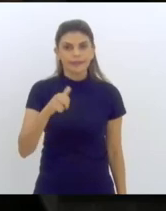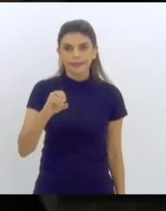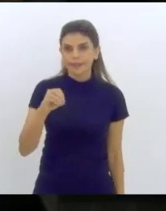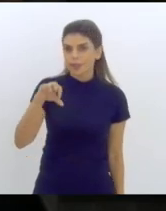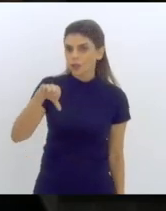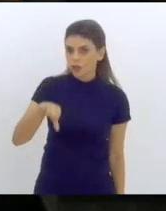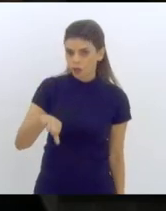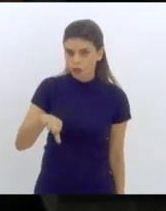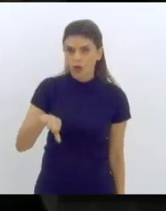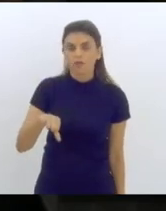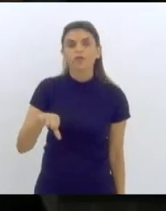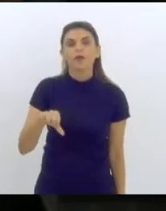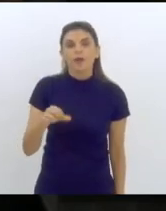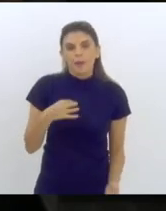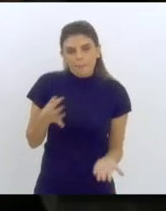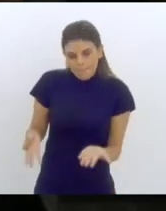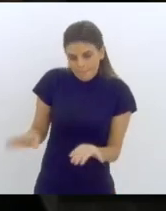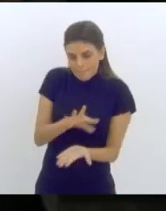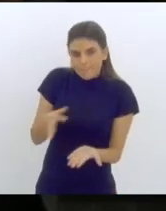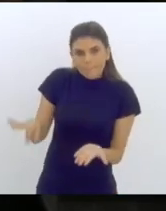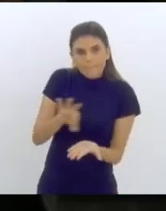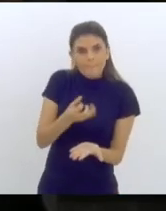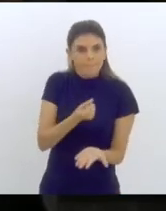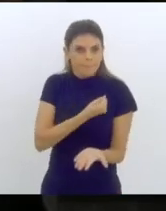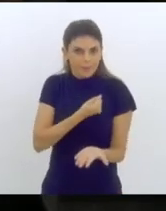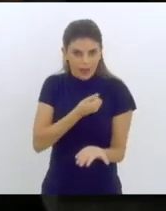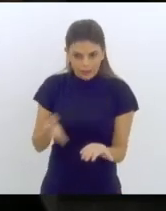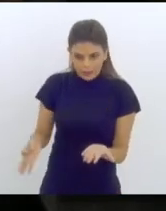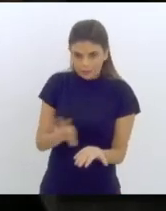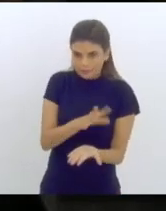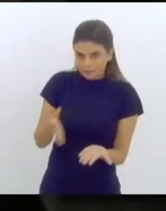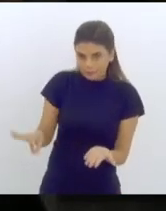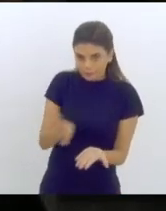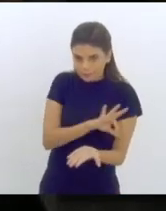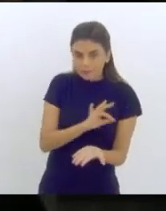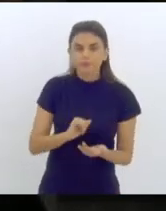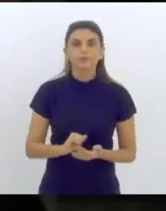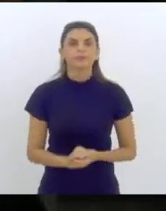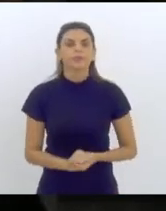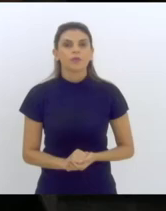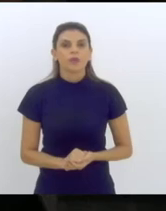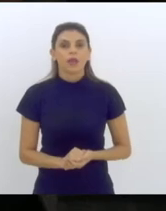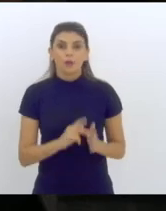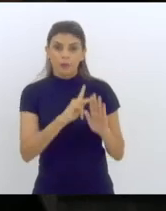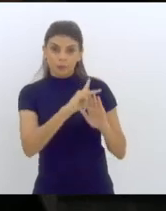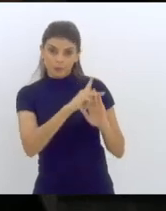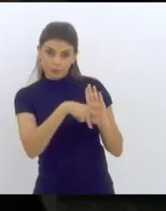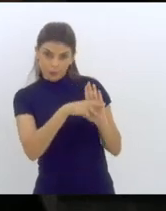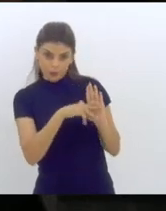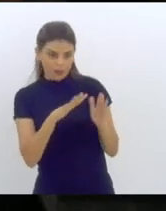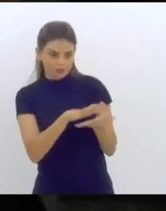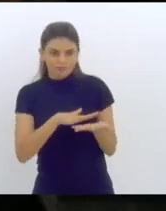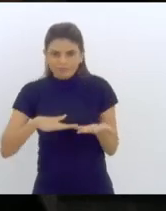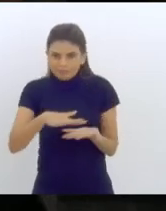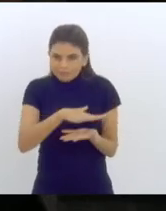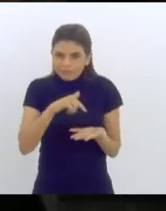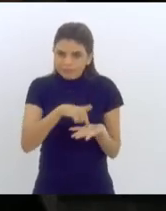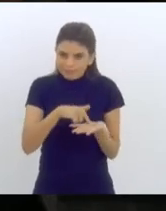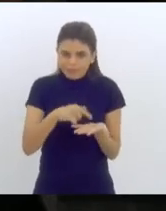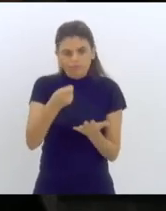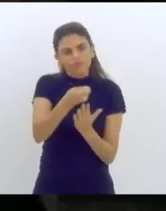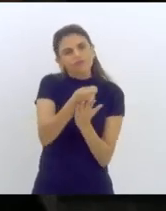páginas, o plano vai